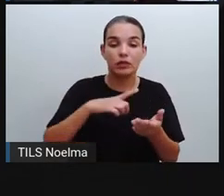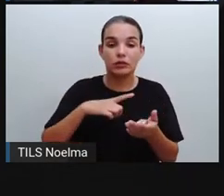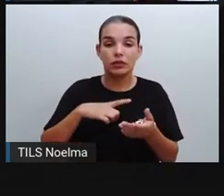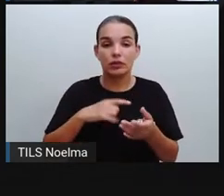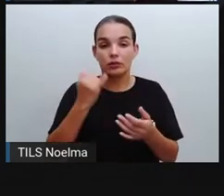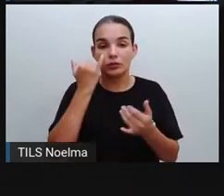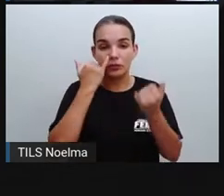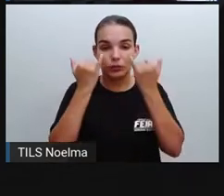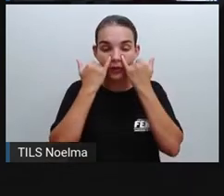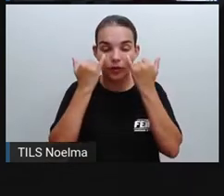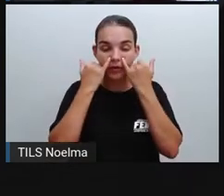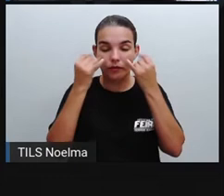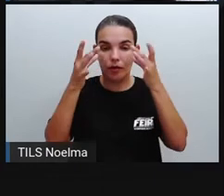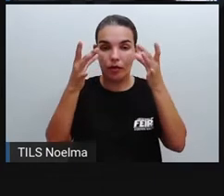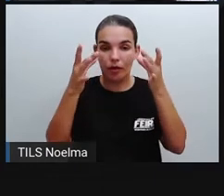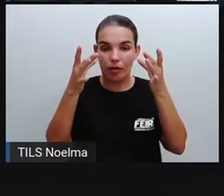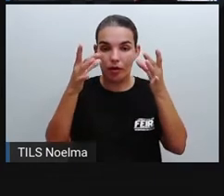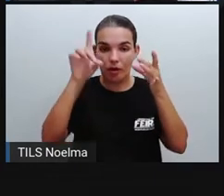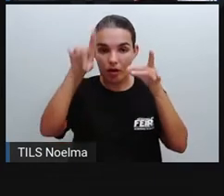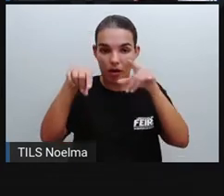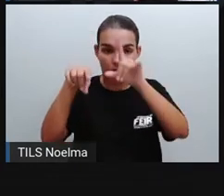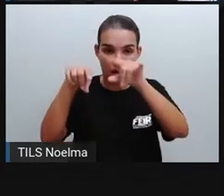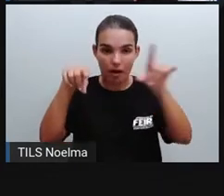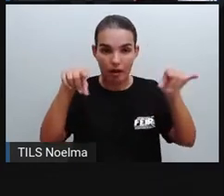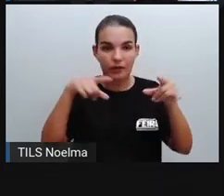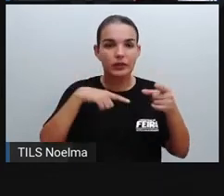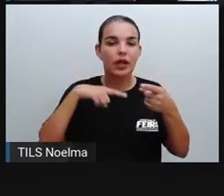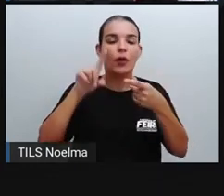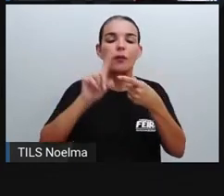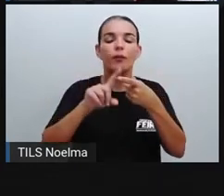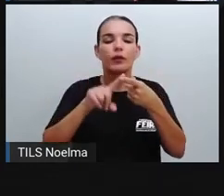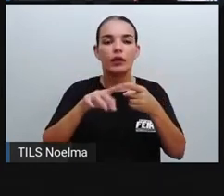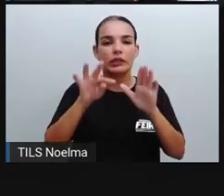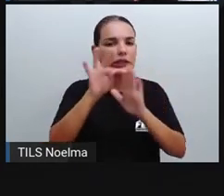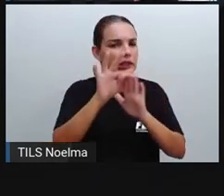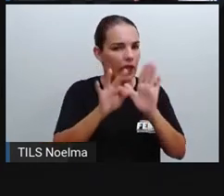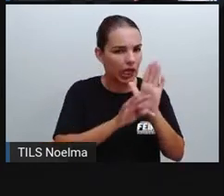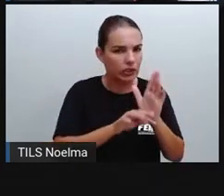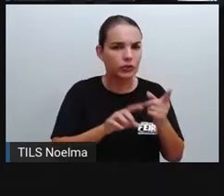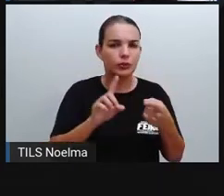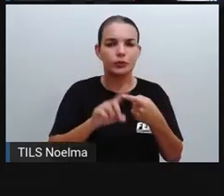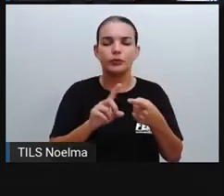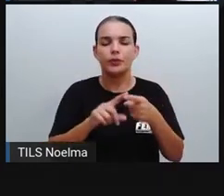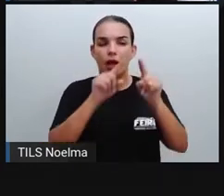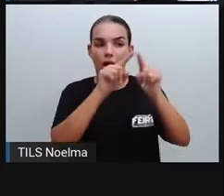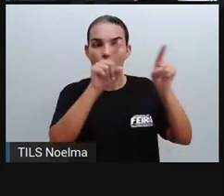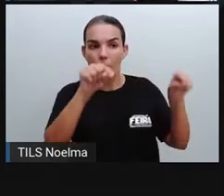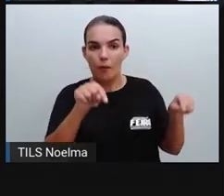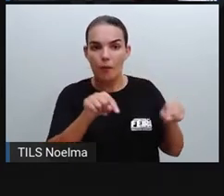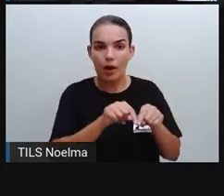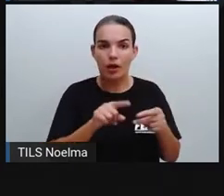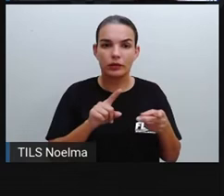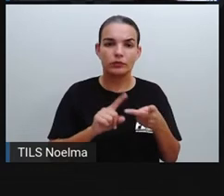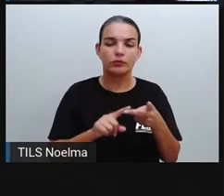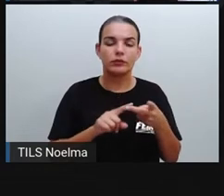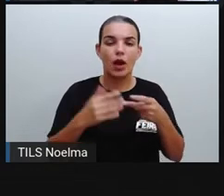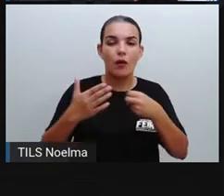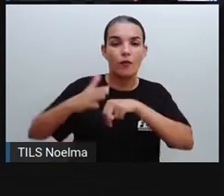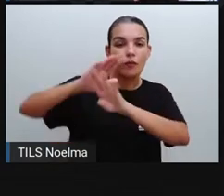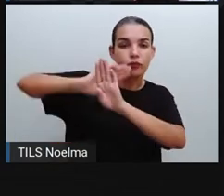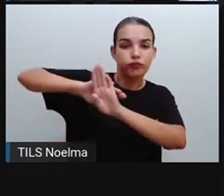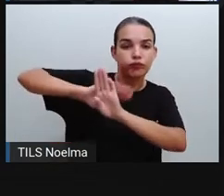são? Textos, ícones podem estar presentes, quadros, fundos,